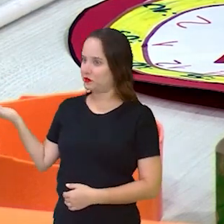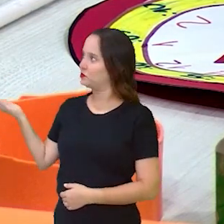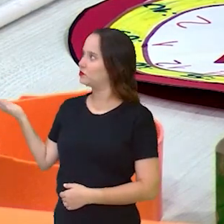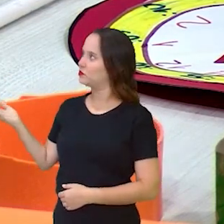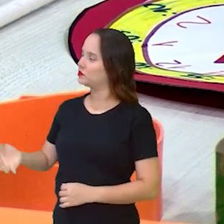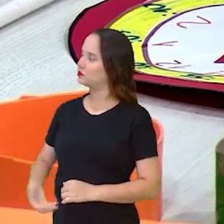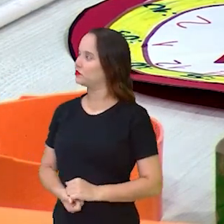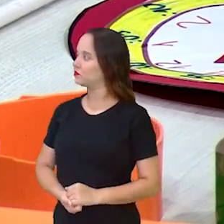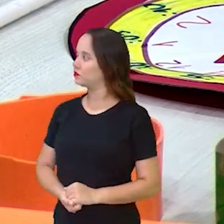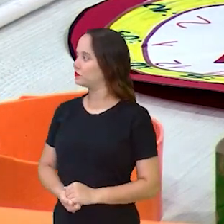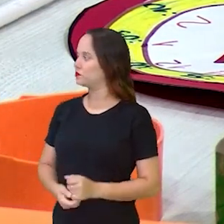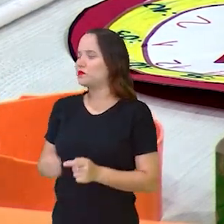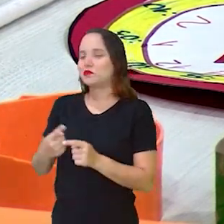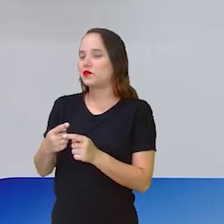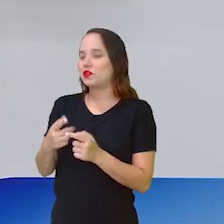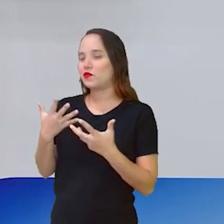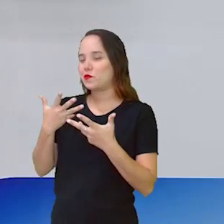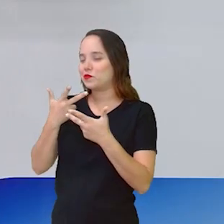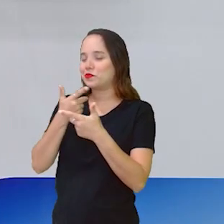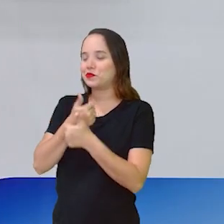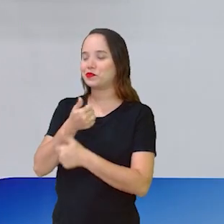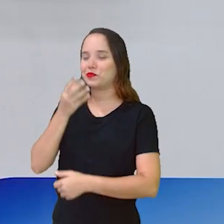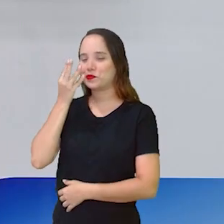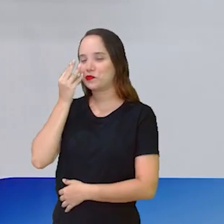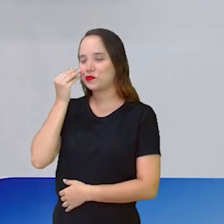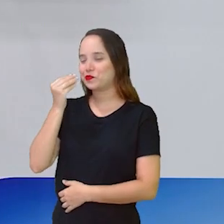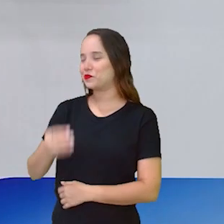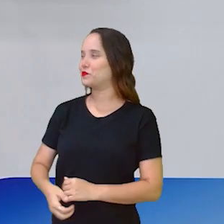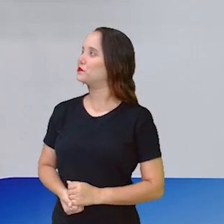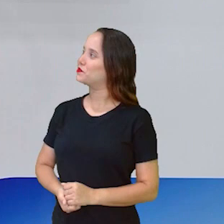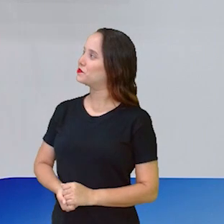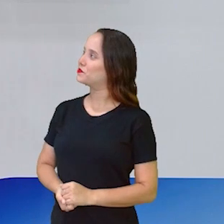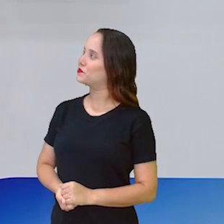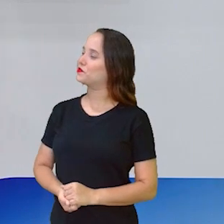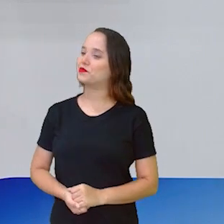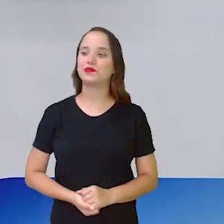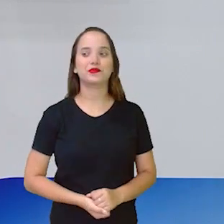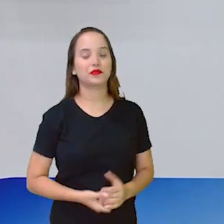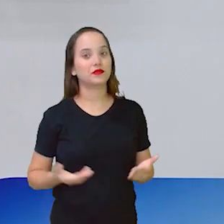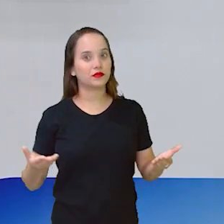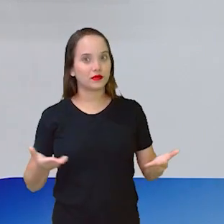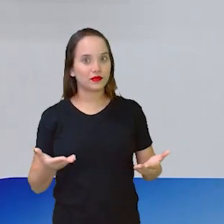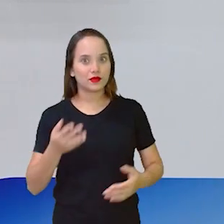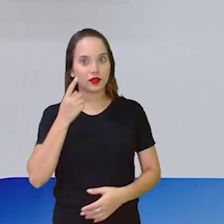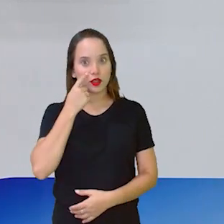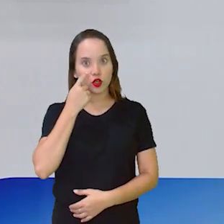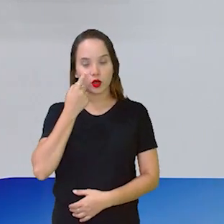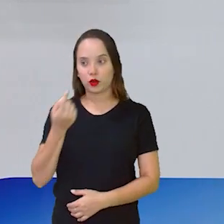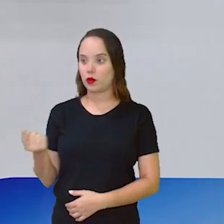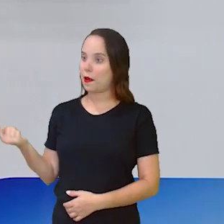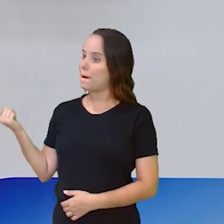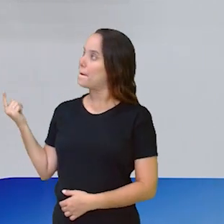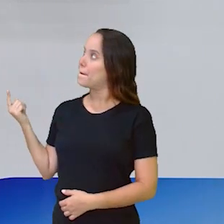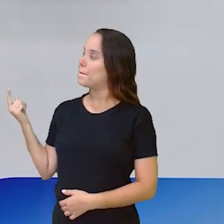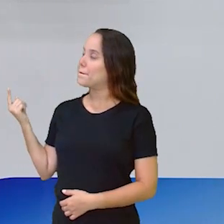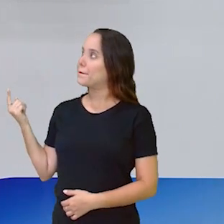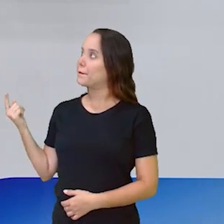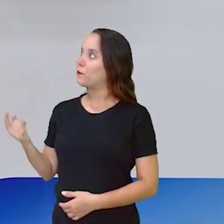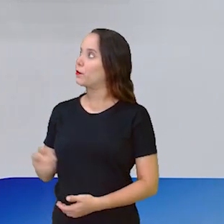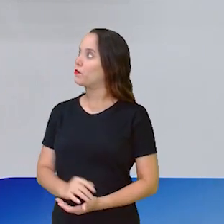ficar bem bonitinho, como ela fala. E aqui, ó, a gente